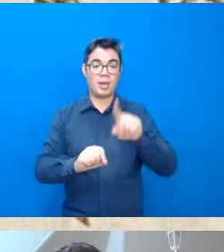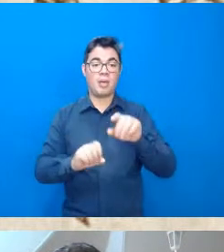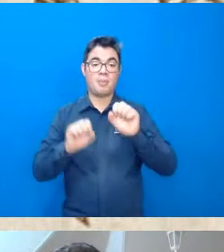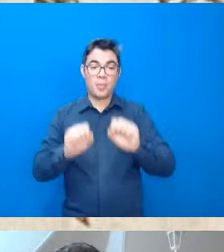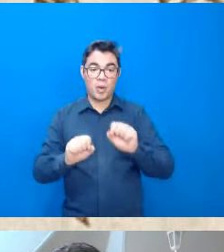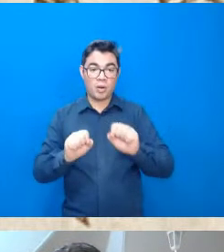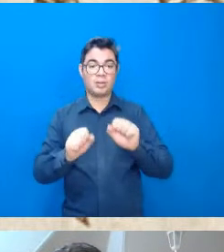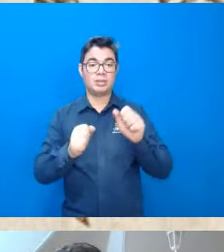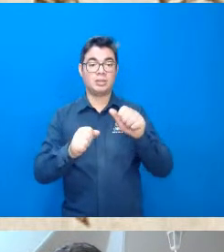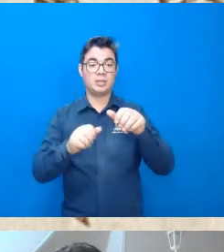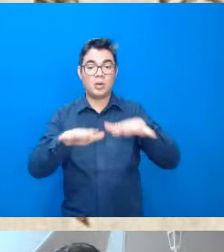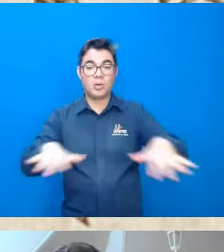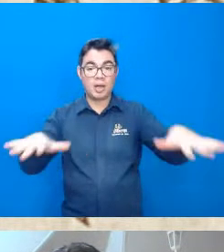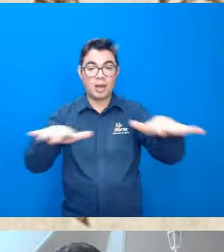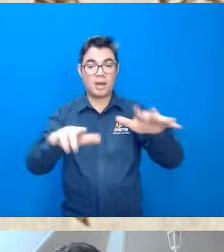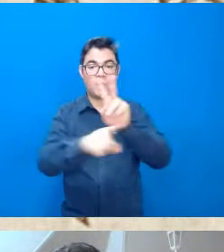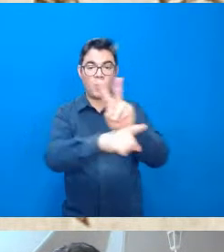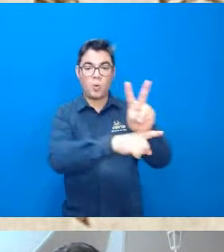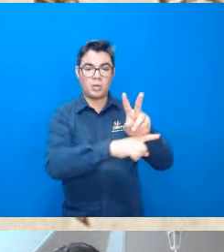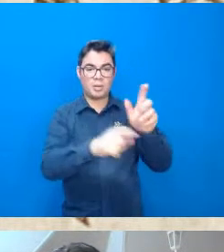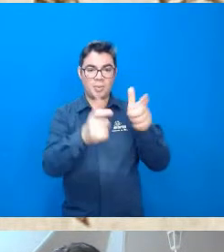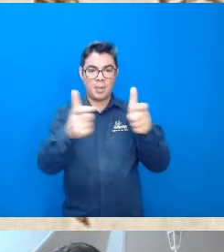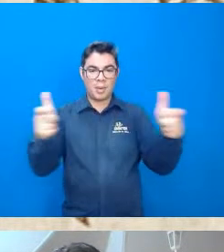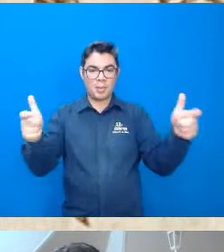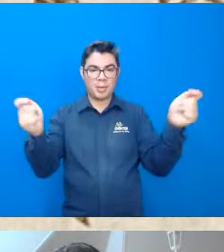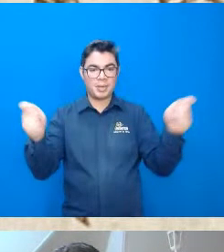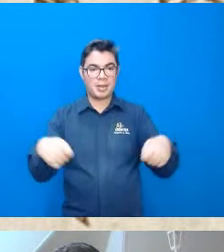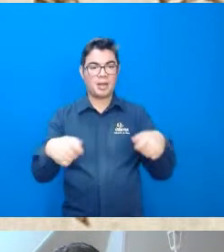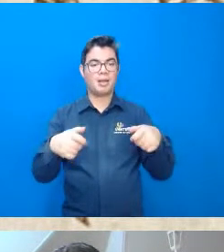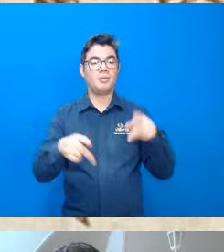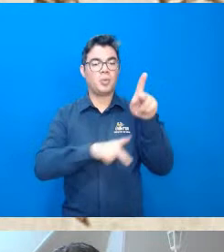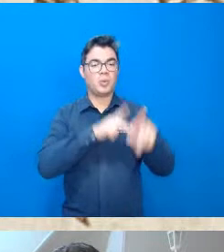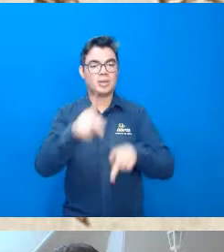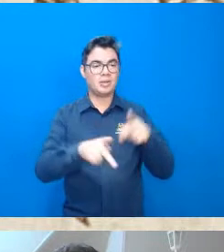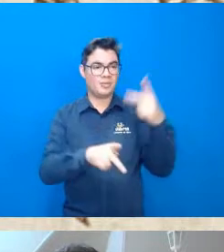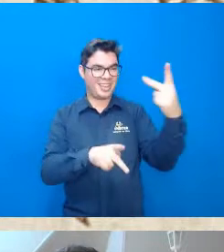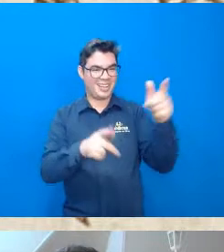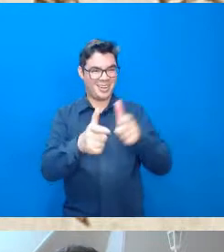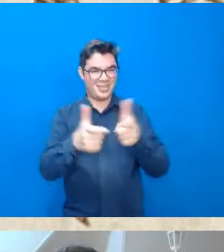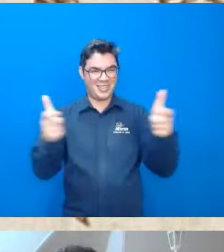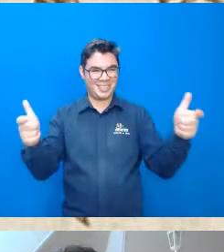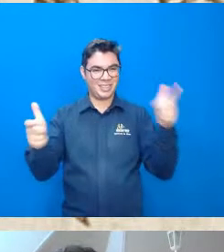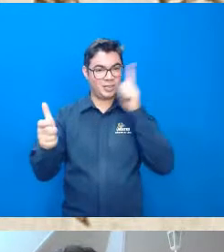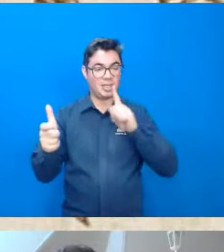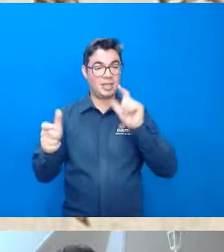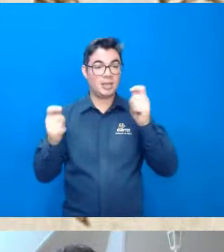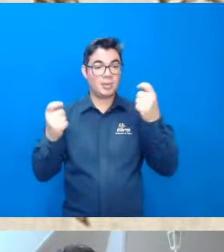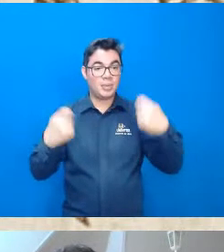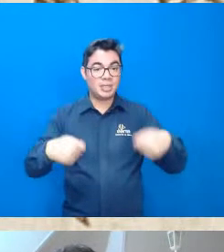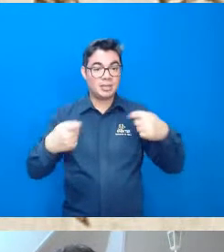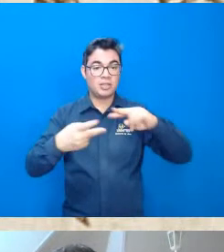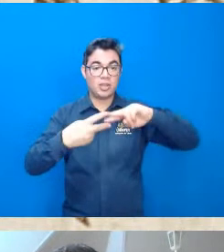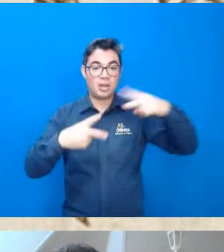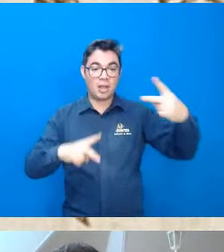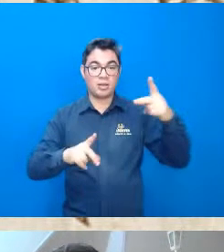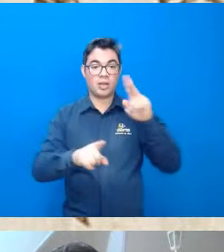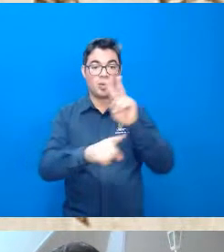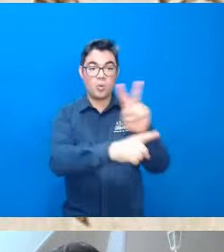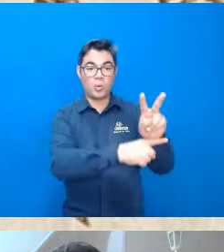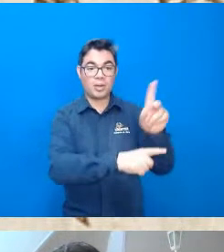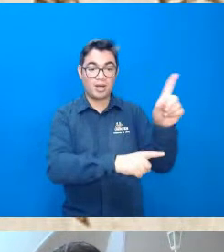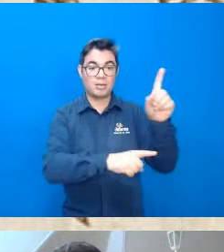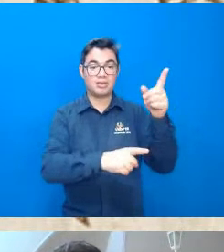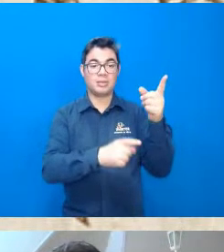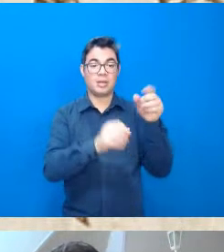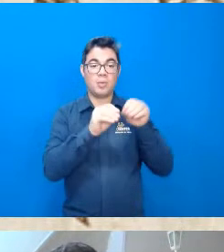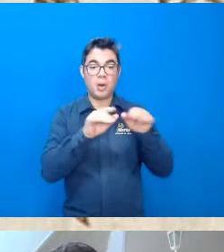recuperação do hábitat e aumento da população e aí a população tem que ser viável geneticamente os indivíduos tem que ser